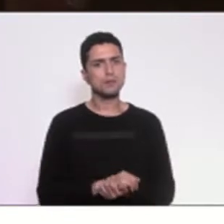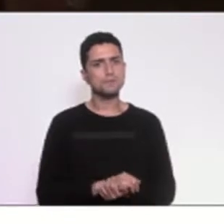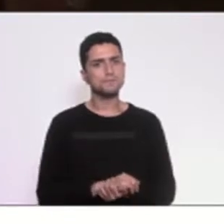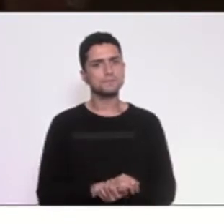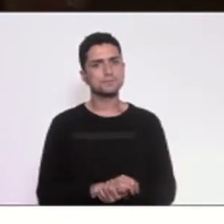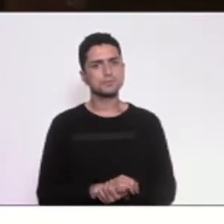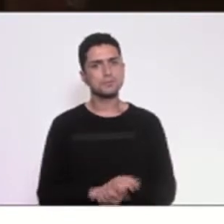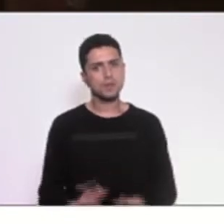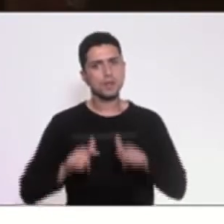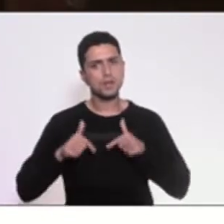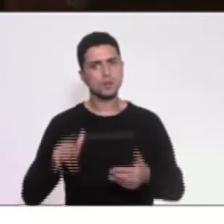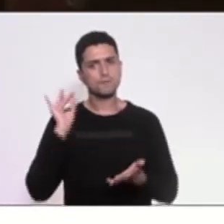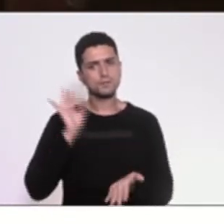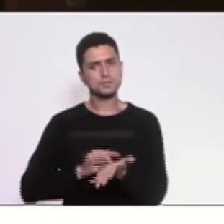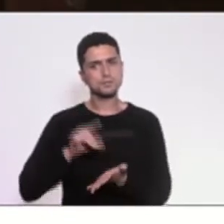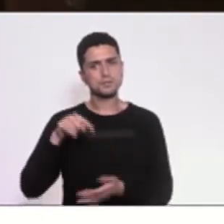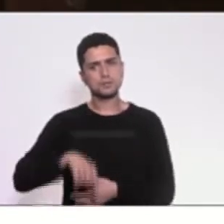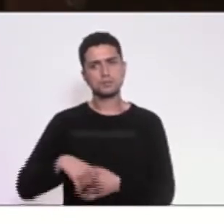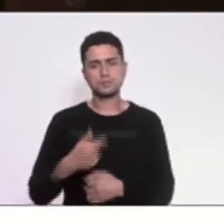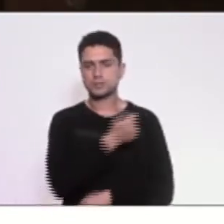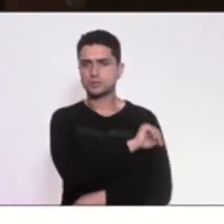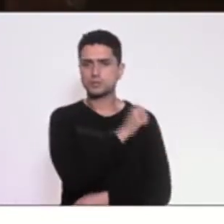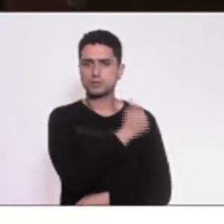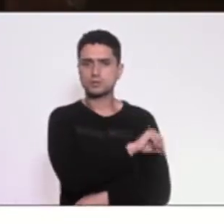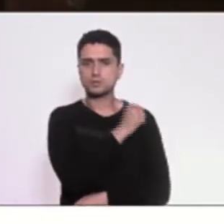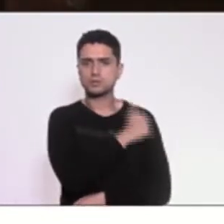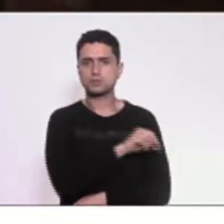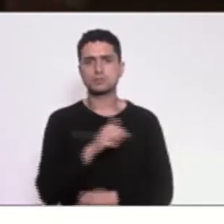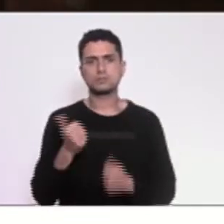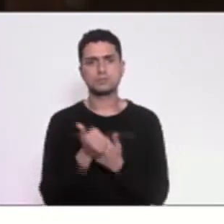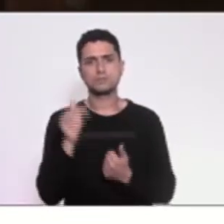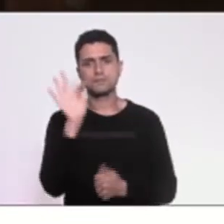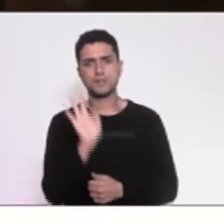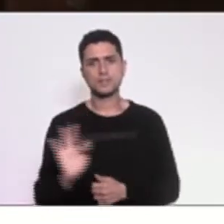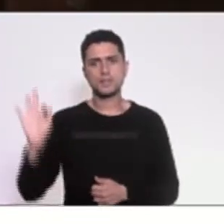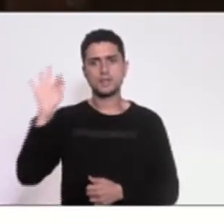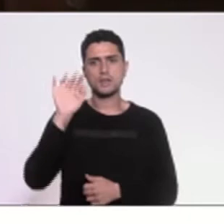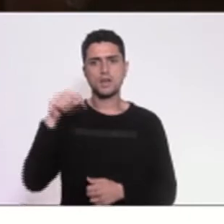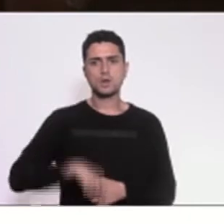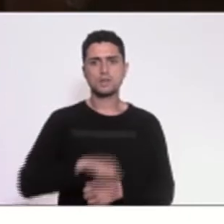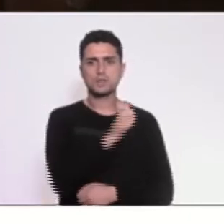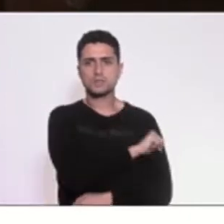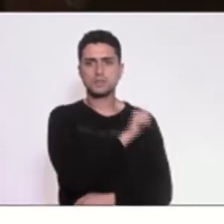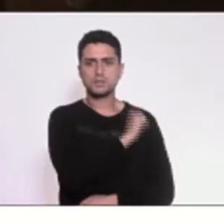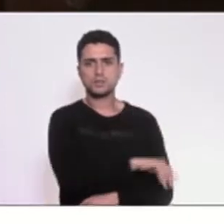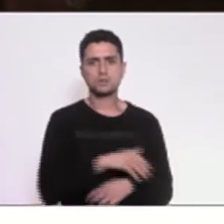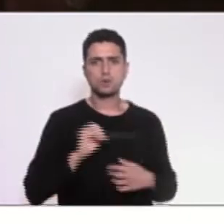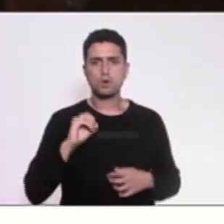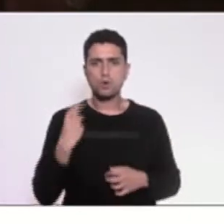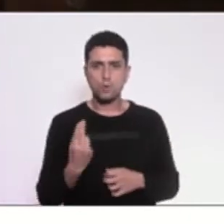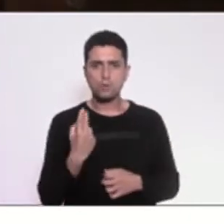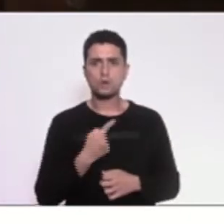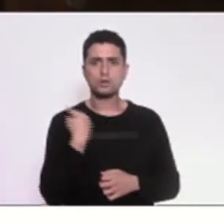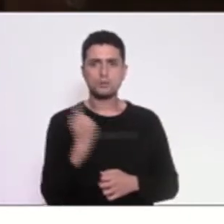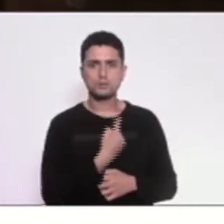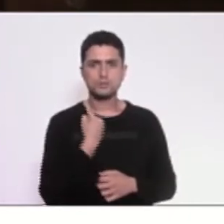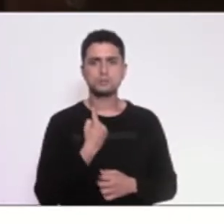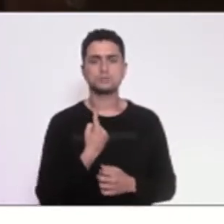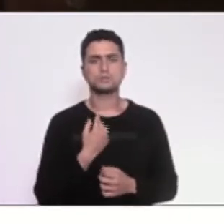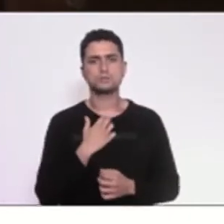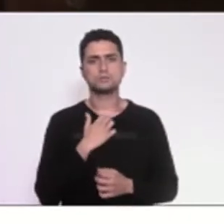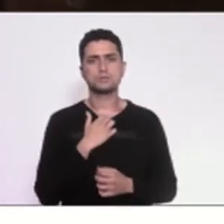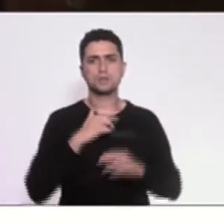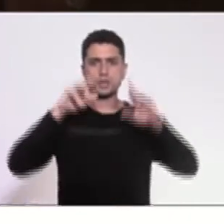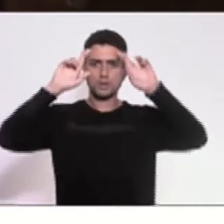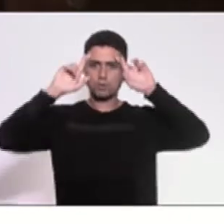oficial do Estado do Rio de Janeiro, deste ente federado chamado Estado do Rio de Janeiro, ou a gente reconhece, de uma vez por